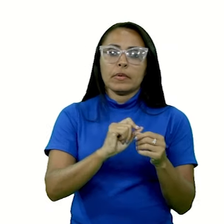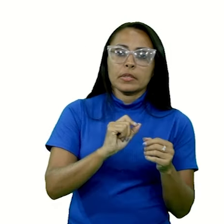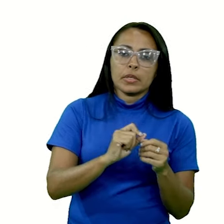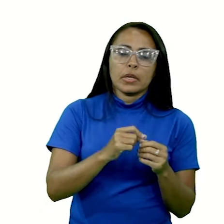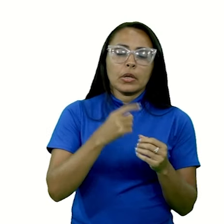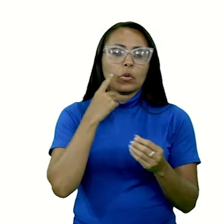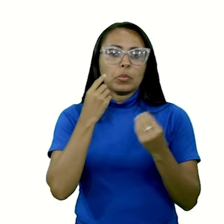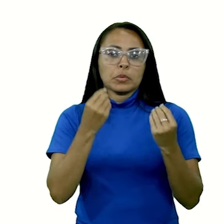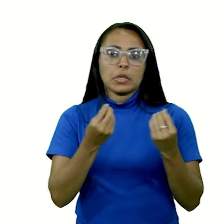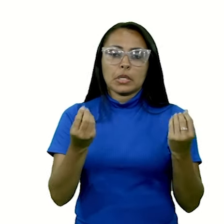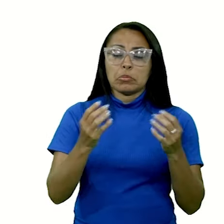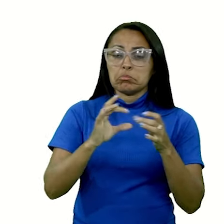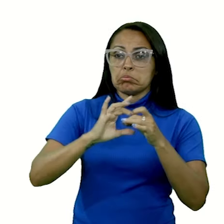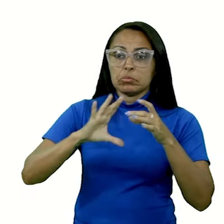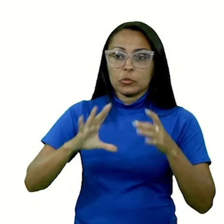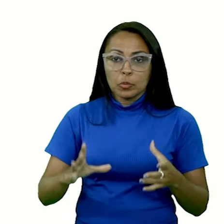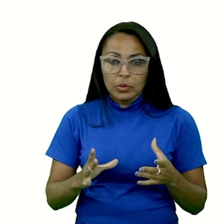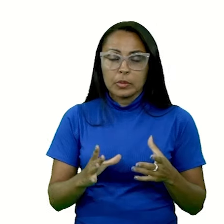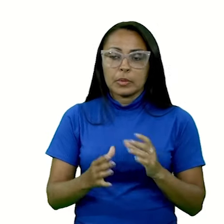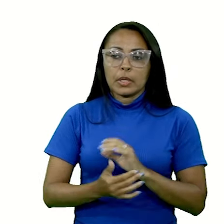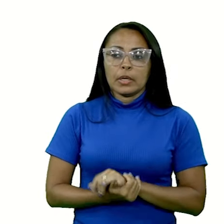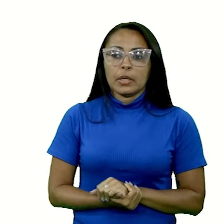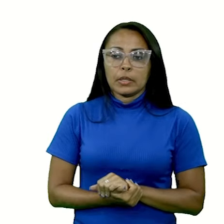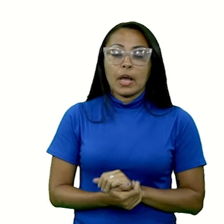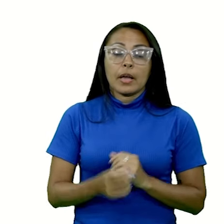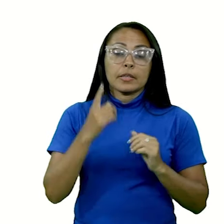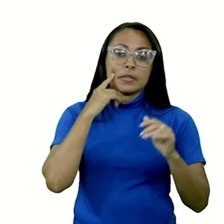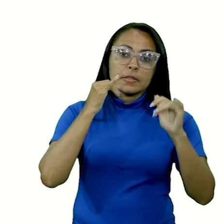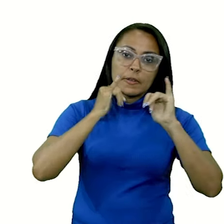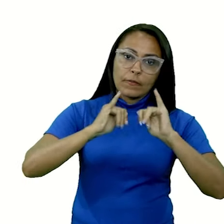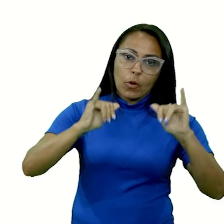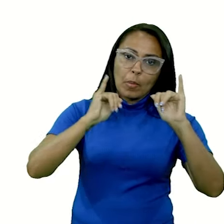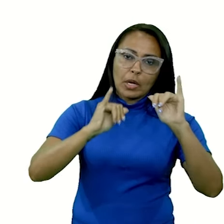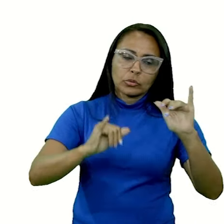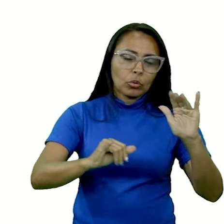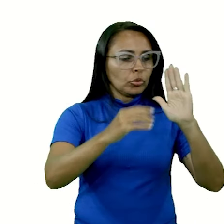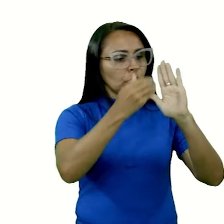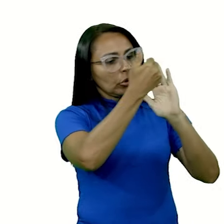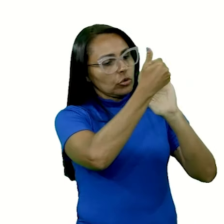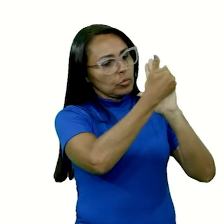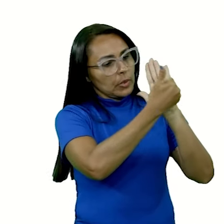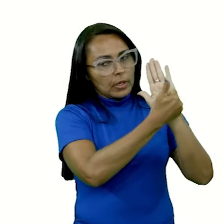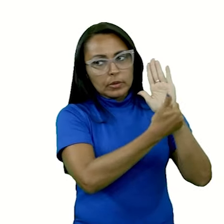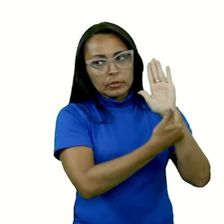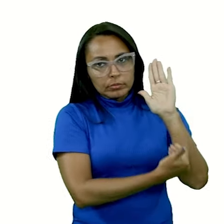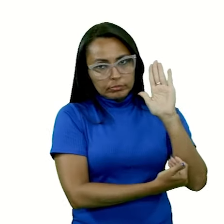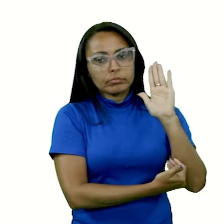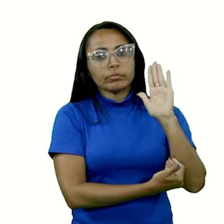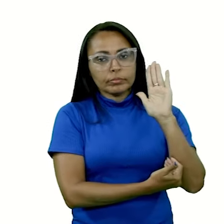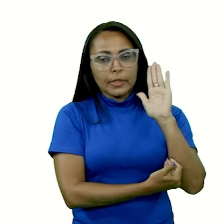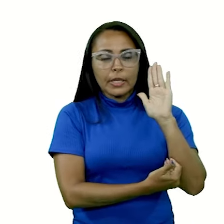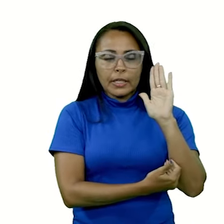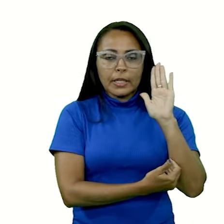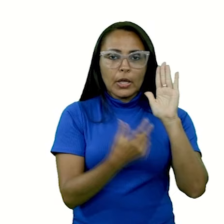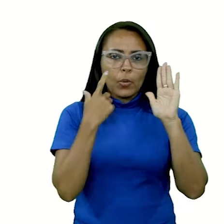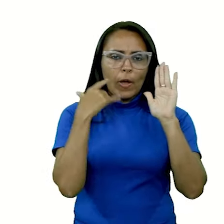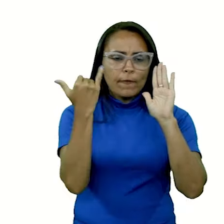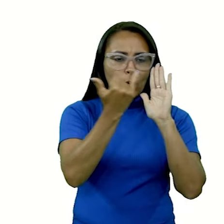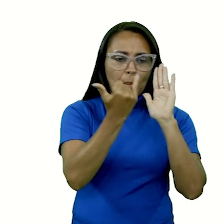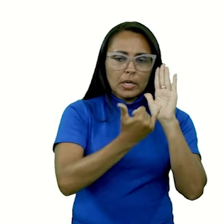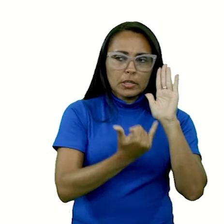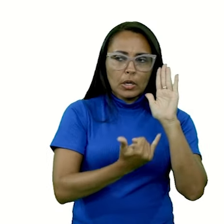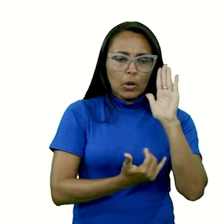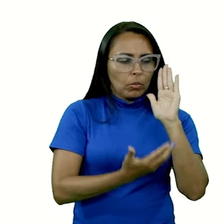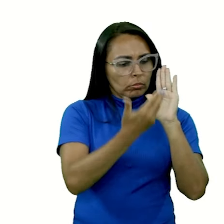será disponibilizado esse item. As informações, que dizem respeito à utilização da tecnologia de informação e comunicação.